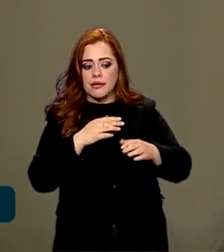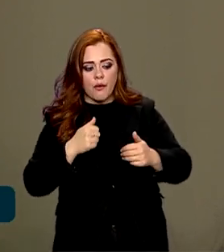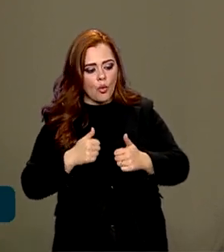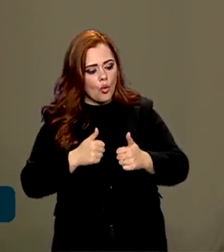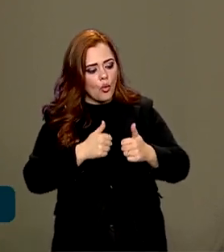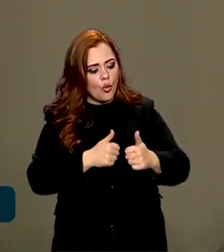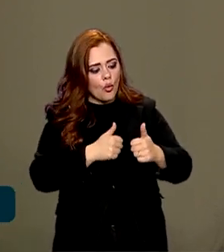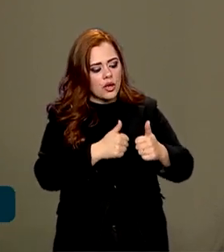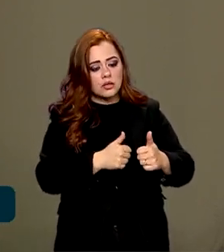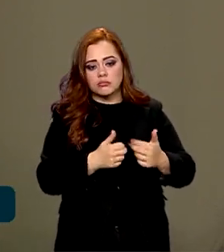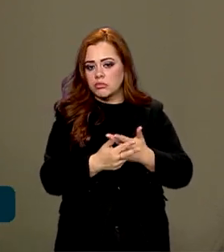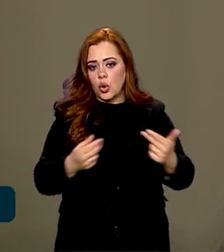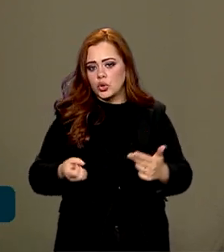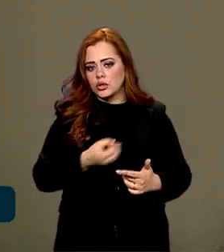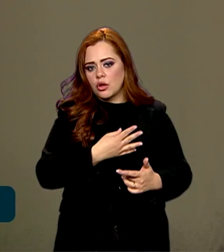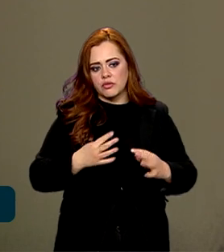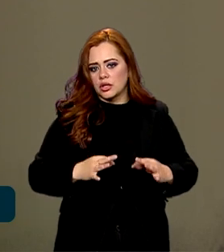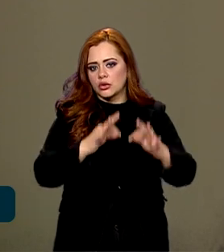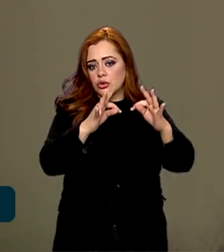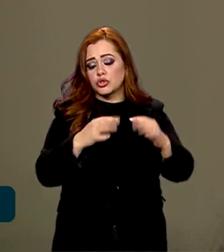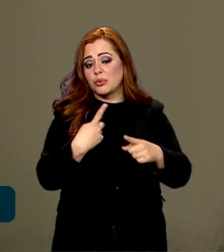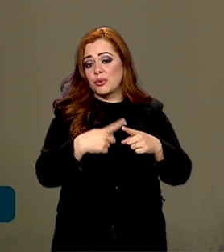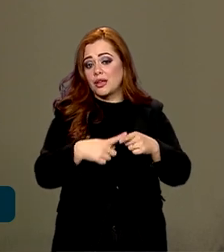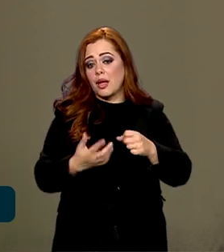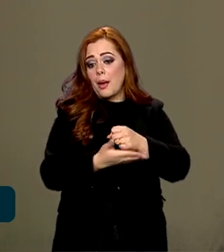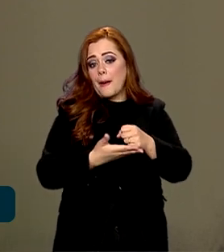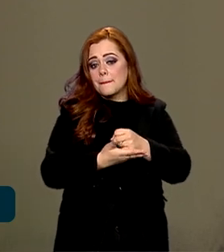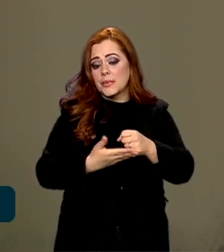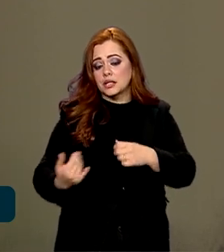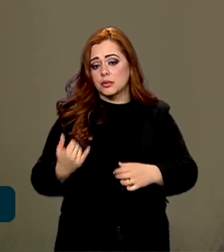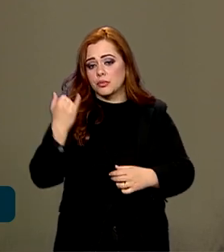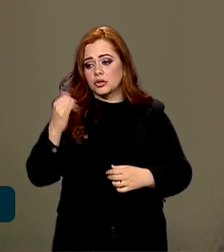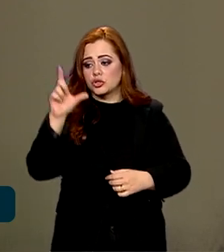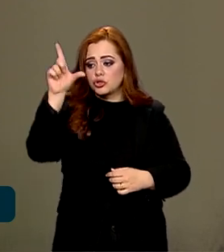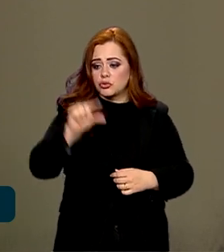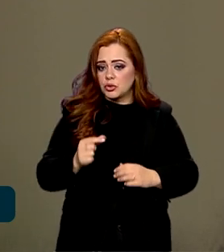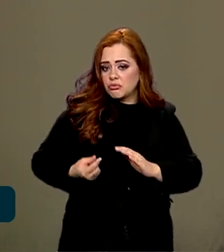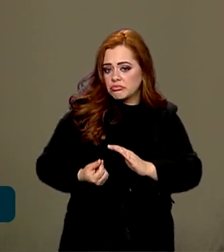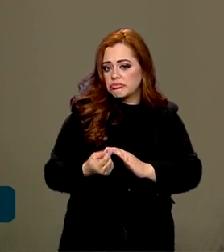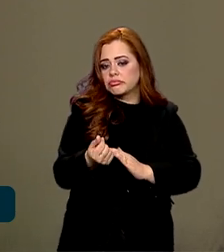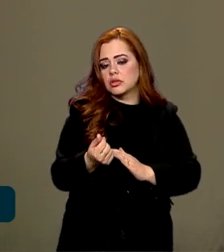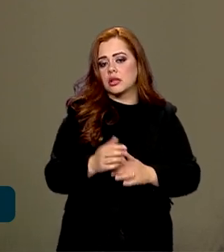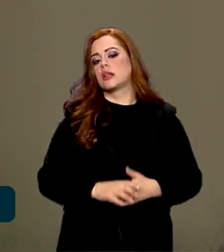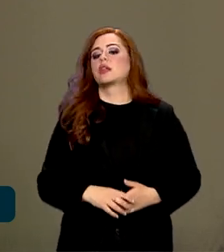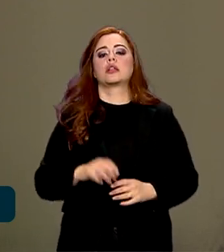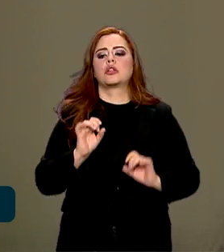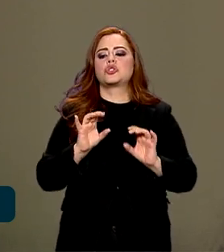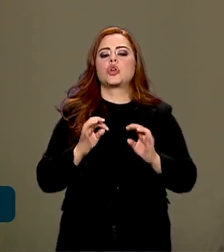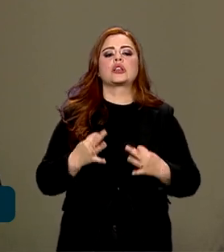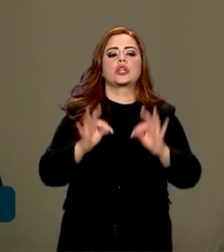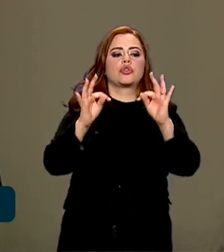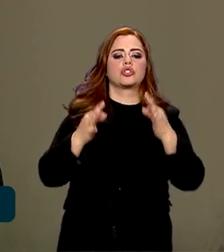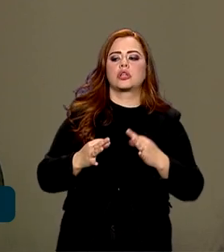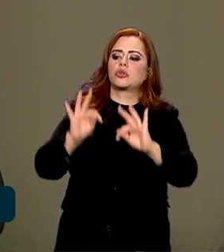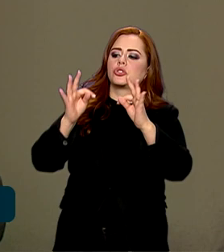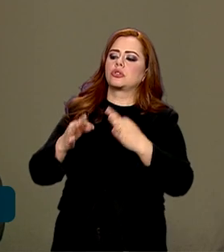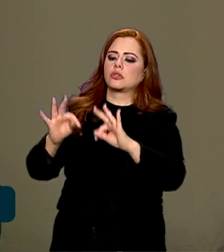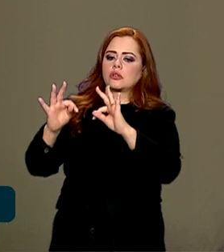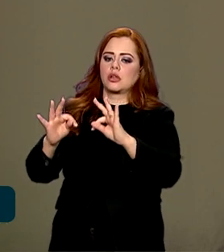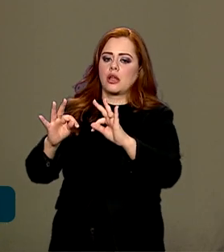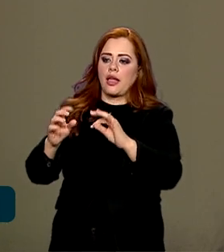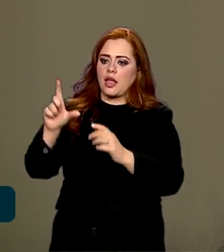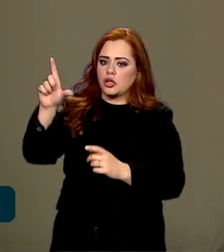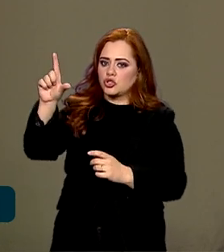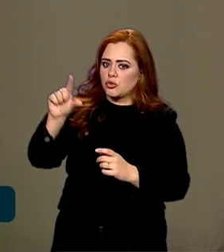né? E a inovação é fundamental porque ela reduz custo também. Essa questão de dizer, ah, não, é só tecnologia. A tecnologia, ela acaba reduzindo o